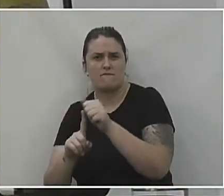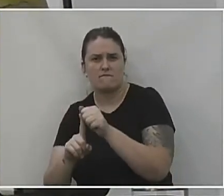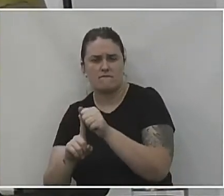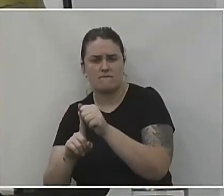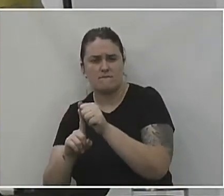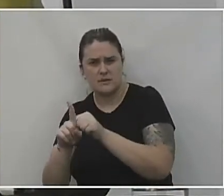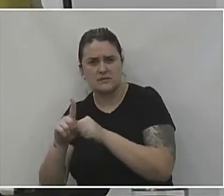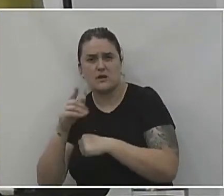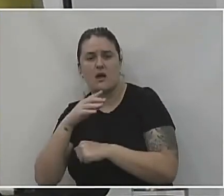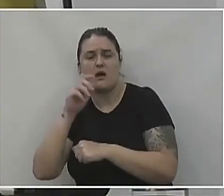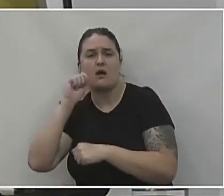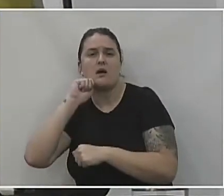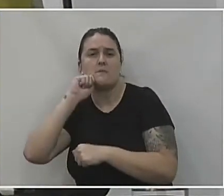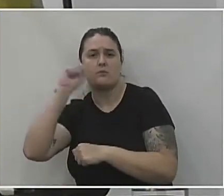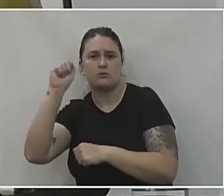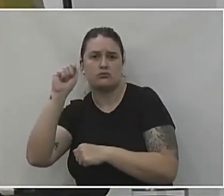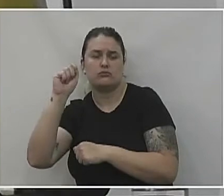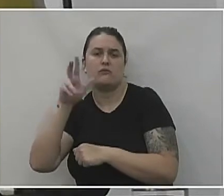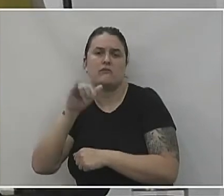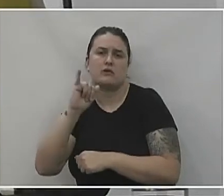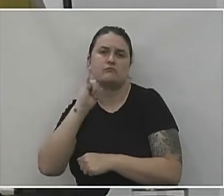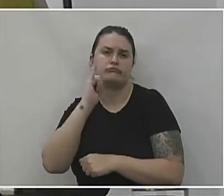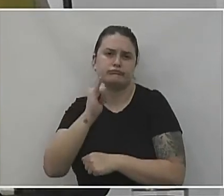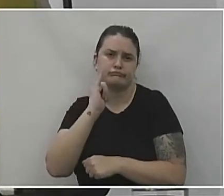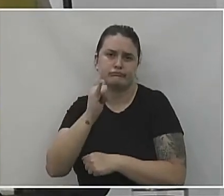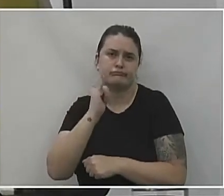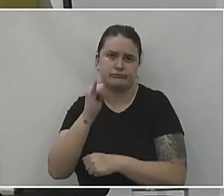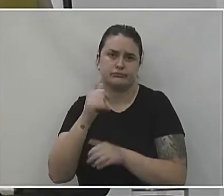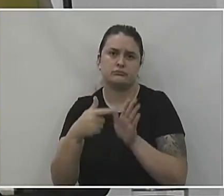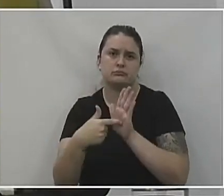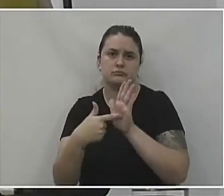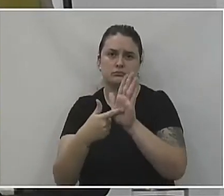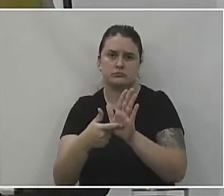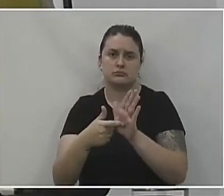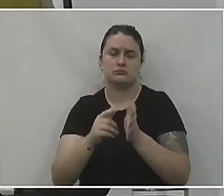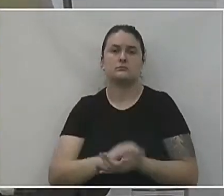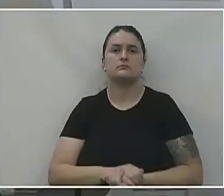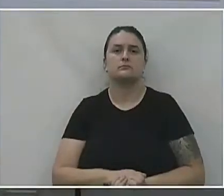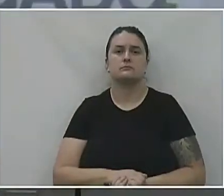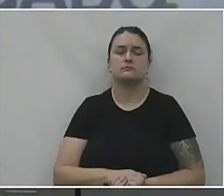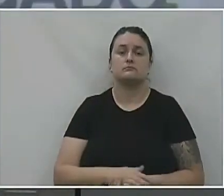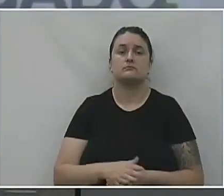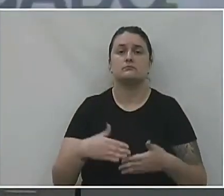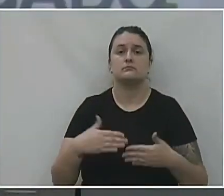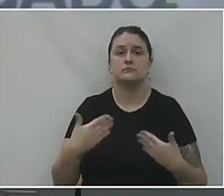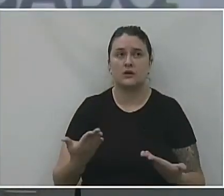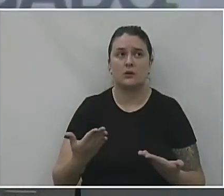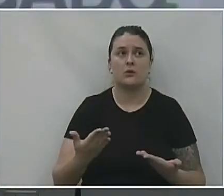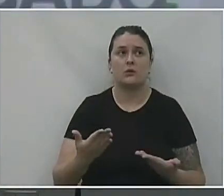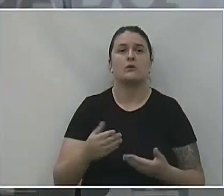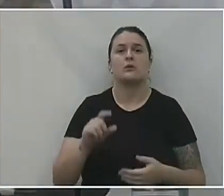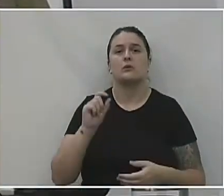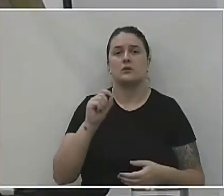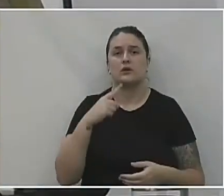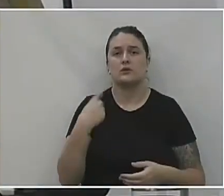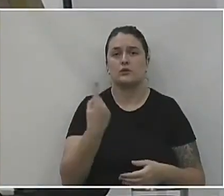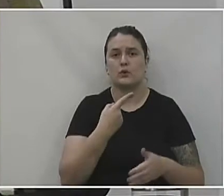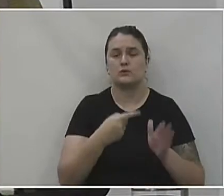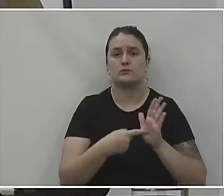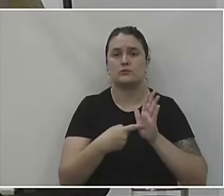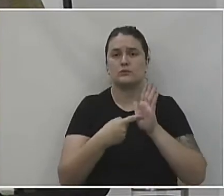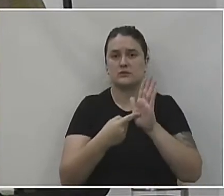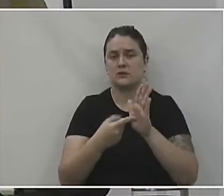tudo que já foi gasto, do começo do ano para cá, isso vai ser exposto. Então, basicamente, é isso que a gente tem para